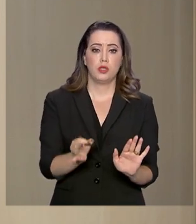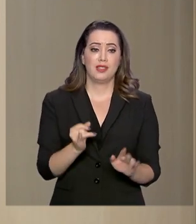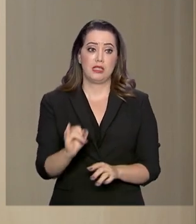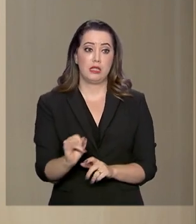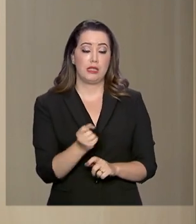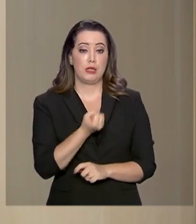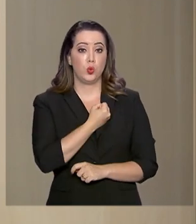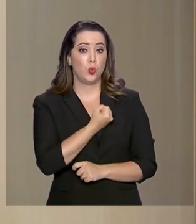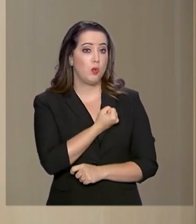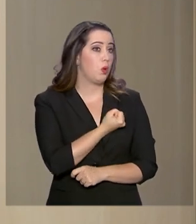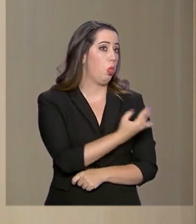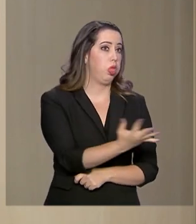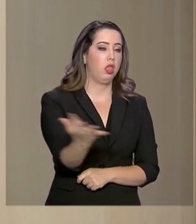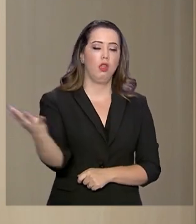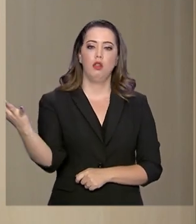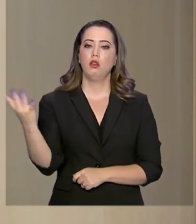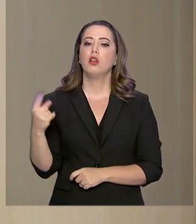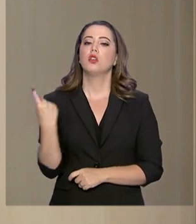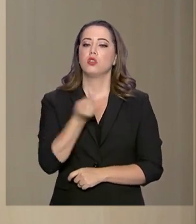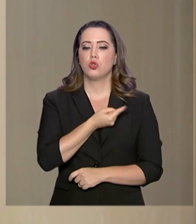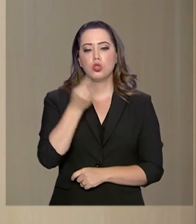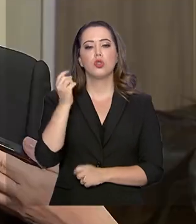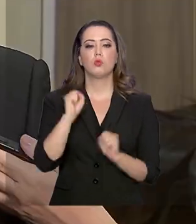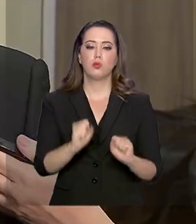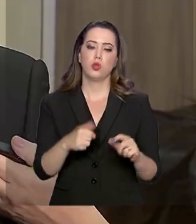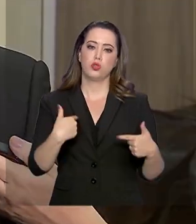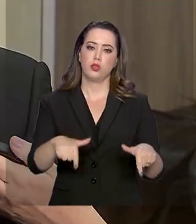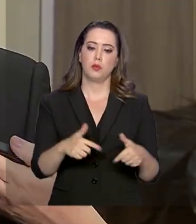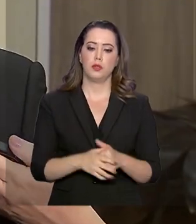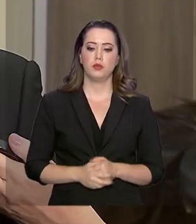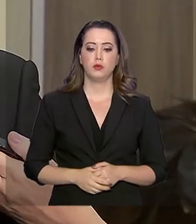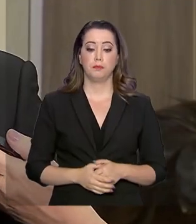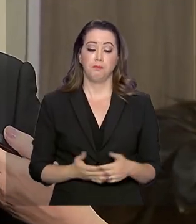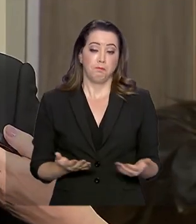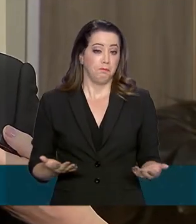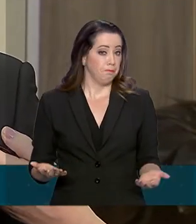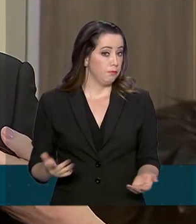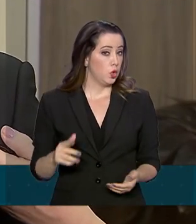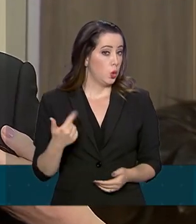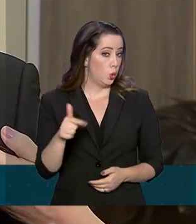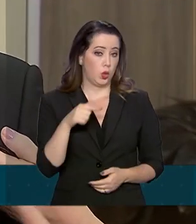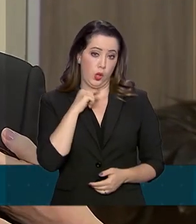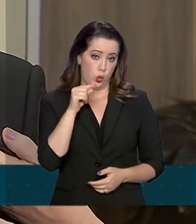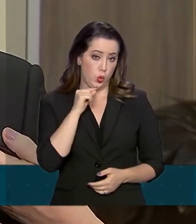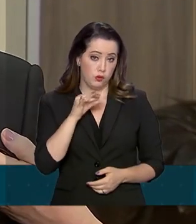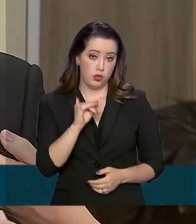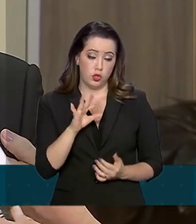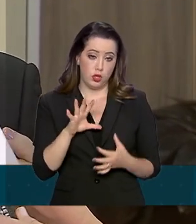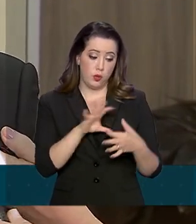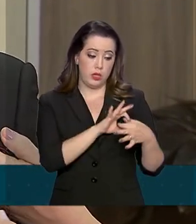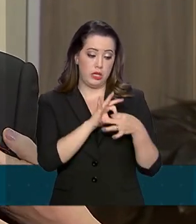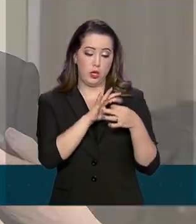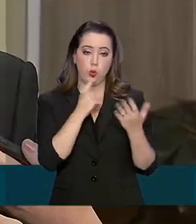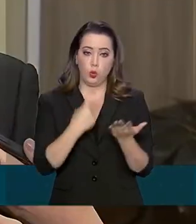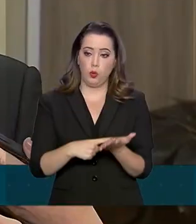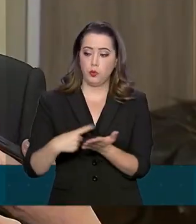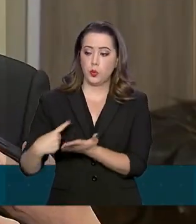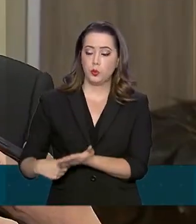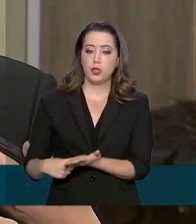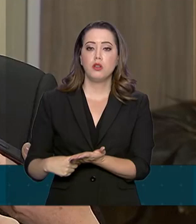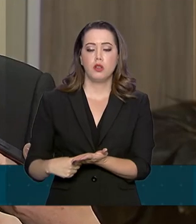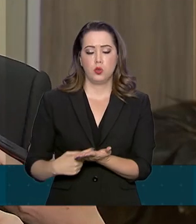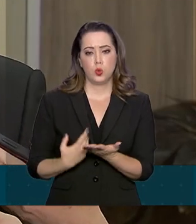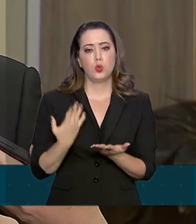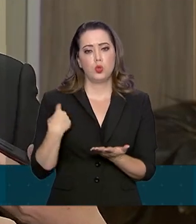número grande de reclamações, a gente pode atuar. Não tenho dúvida que com a celebração desse convênio, desse acordo, nós vamos